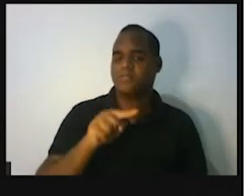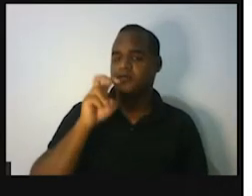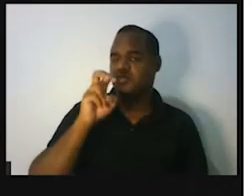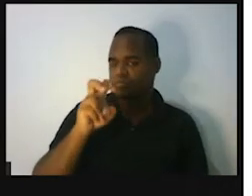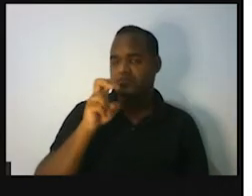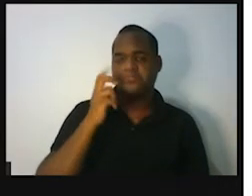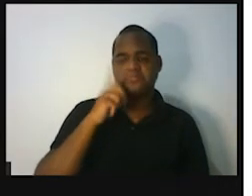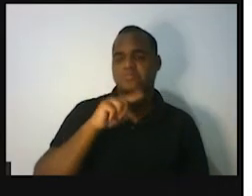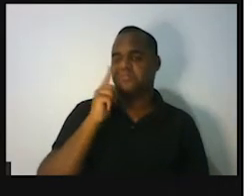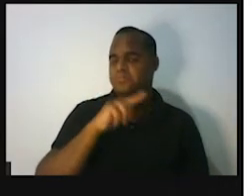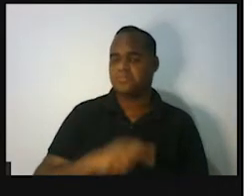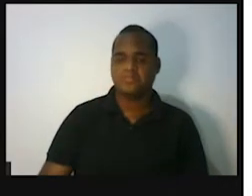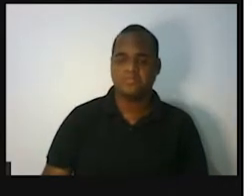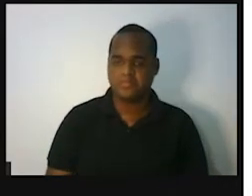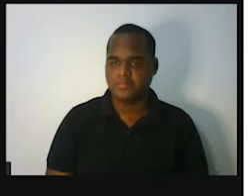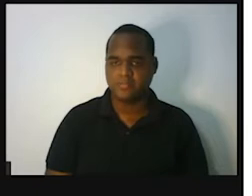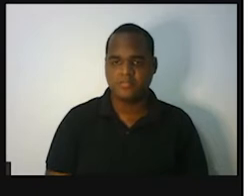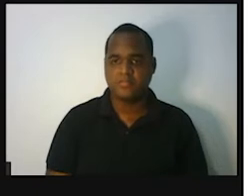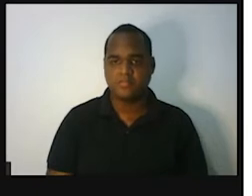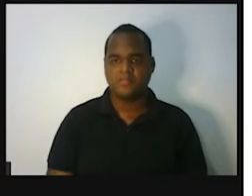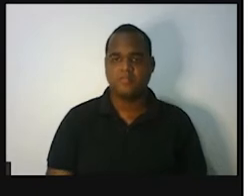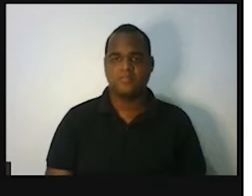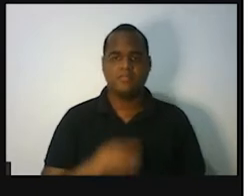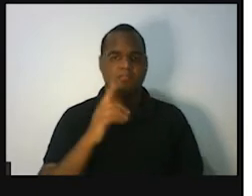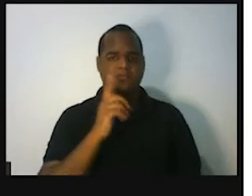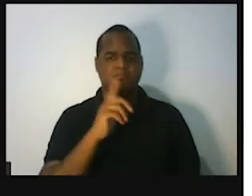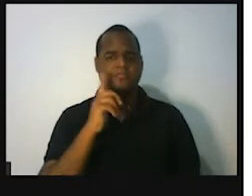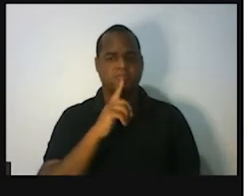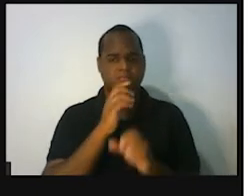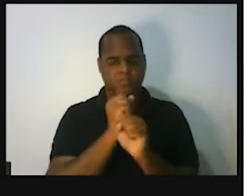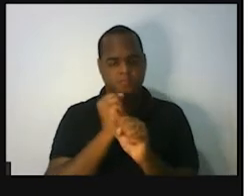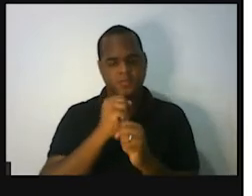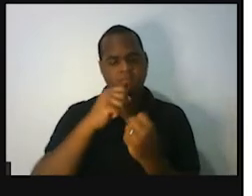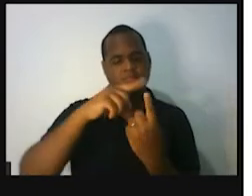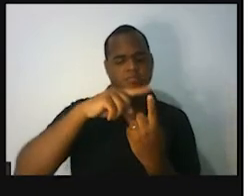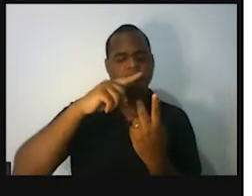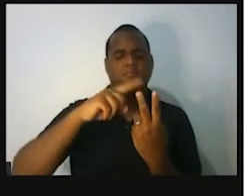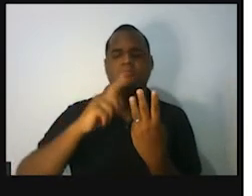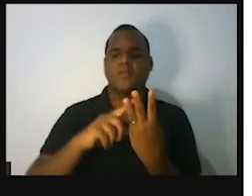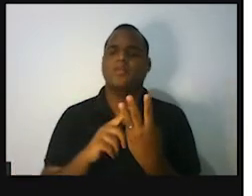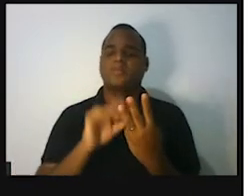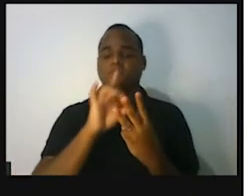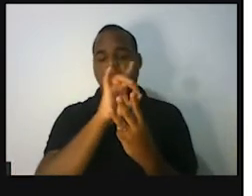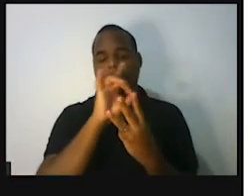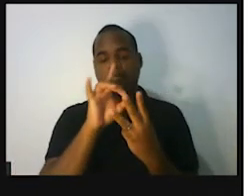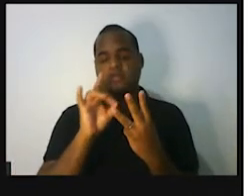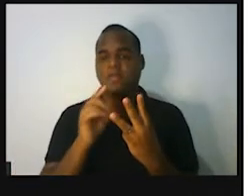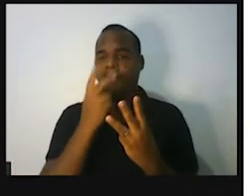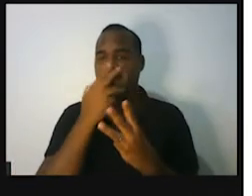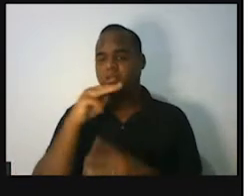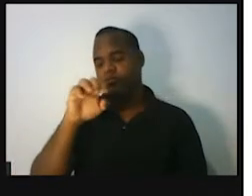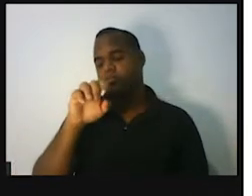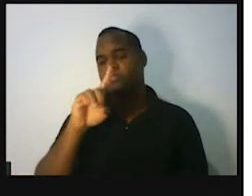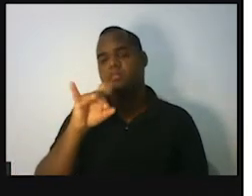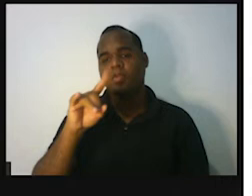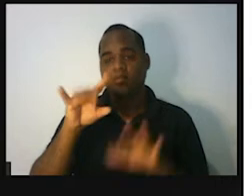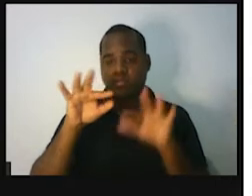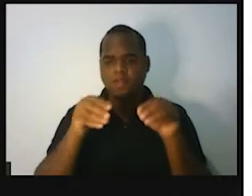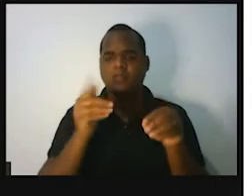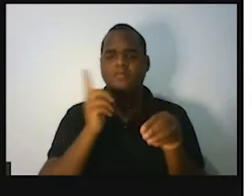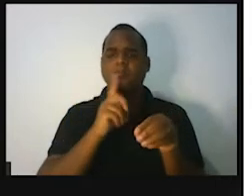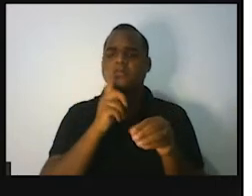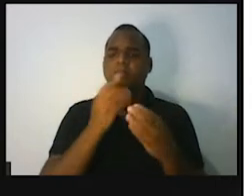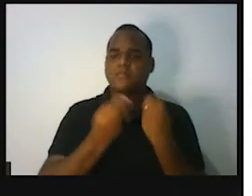,5. Então, como é que dessas três notas surge essa nota média final? O